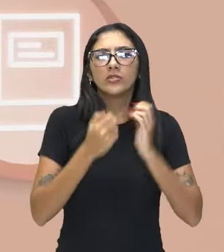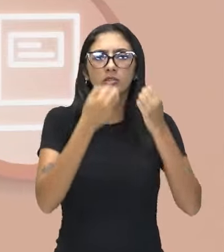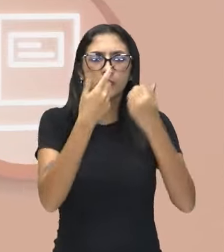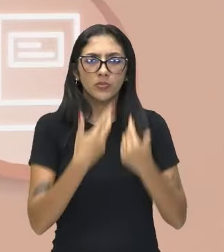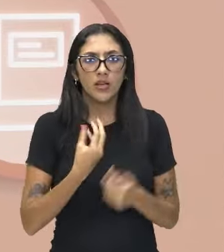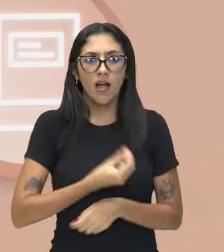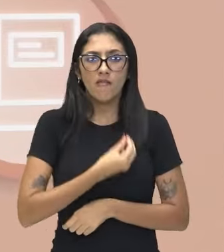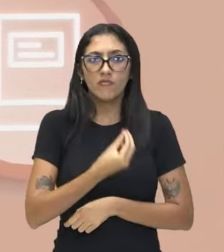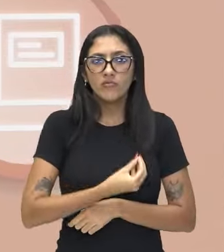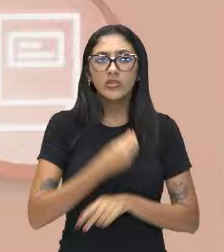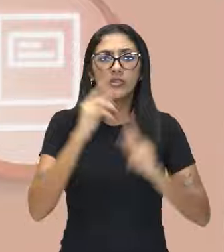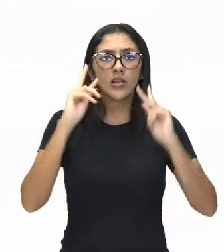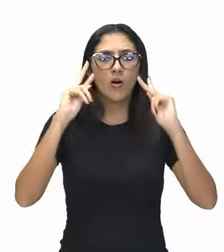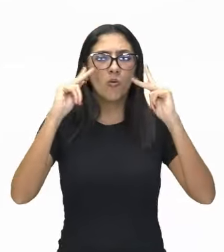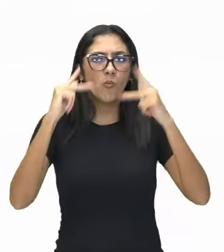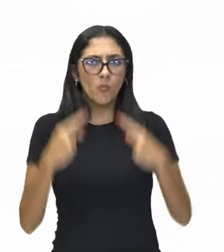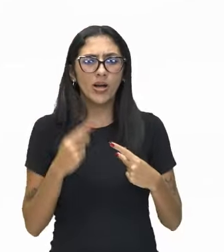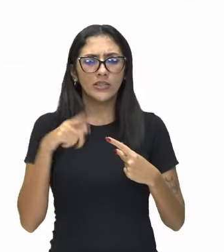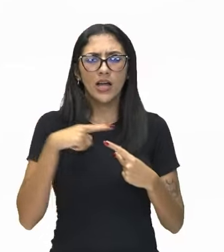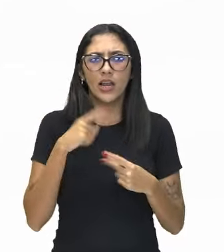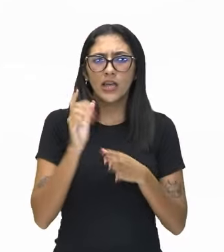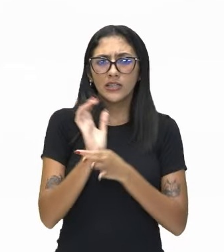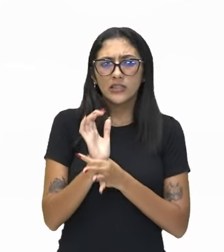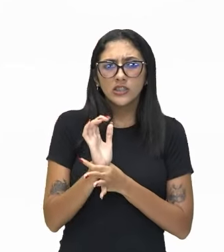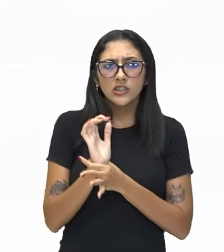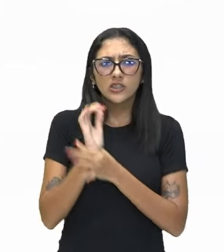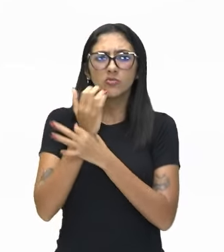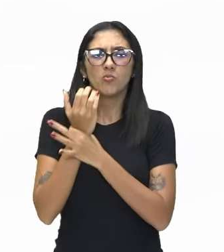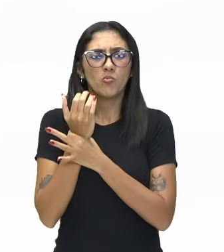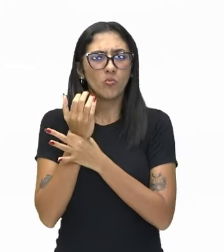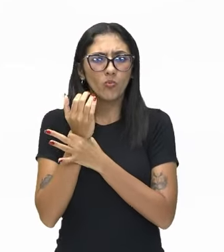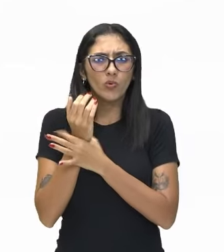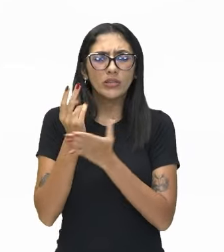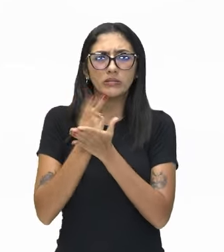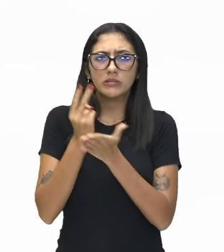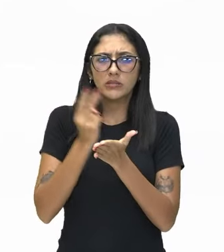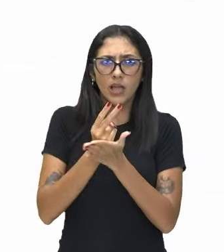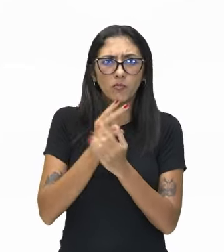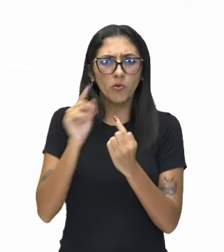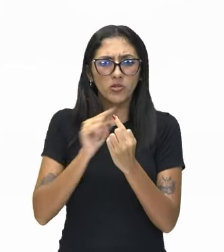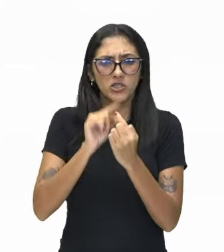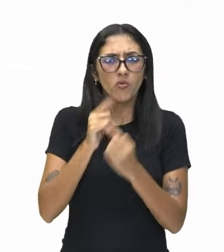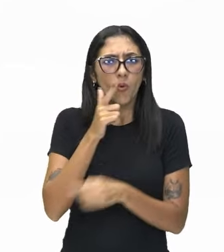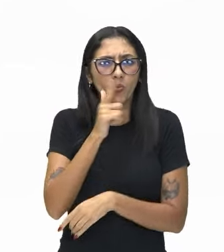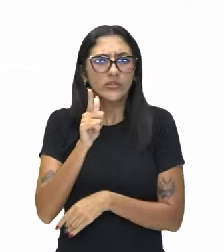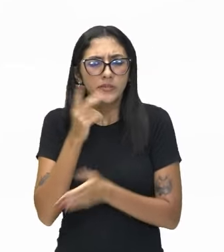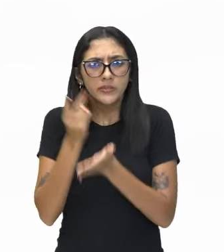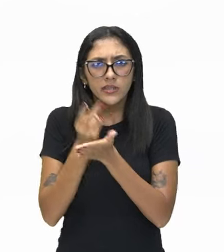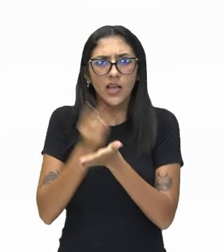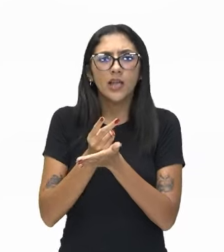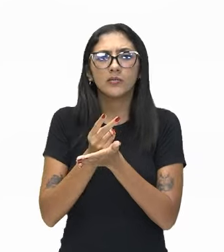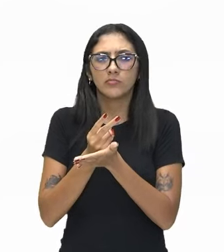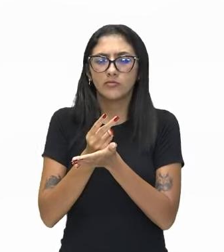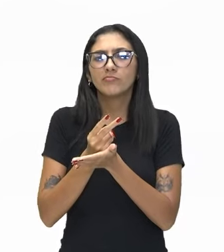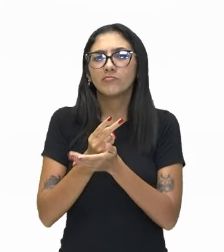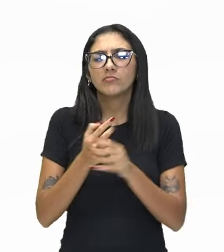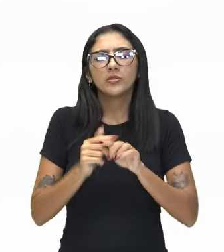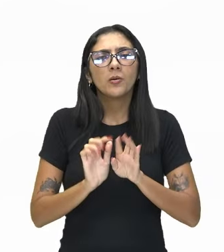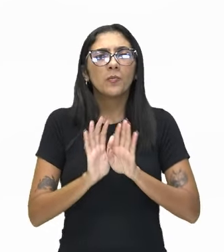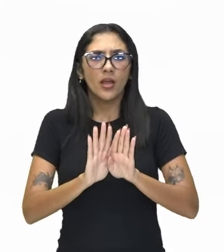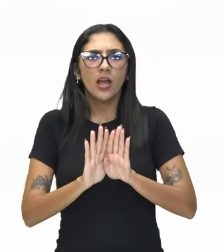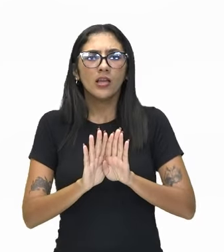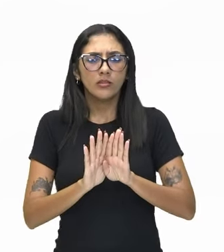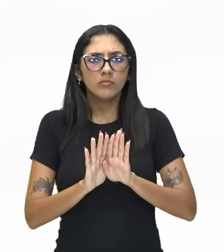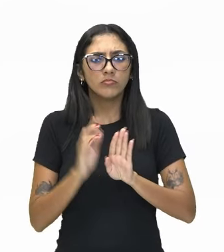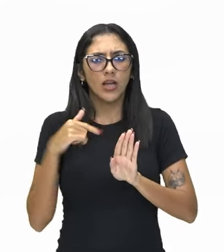não ser um caminho seguro em direção ao progresso, ao êxito, ao crescimento, porque a gente não pode ignorar o